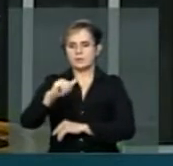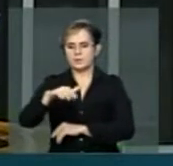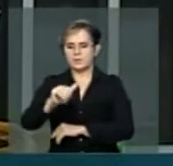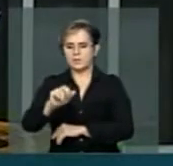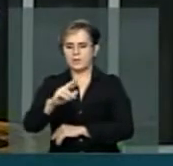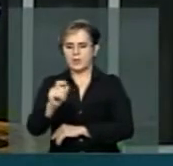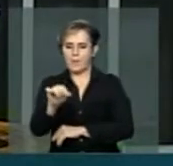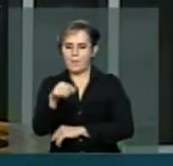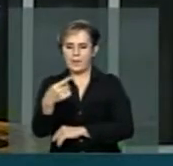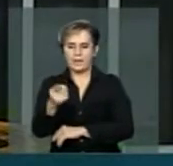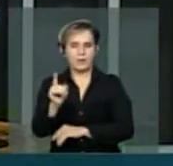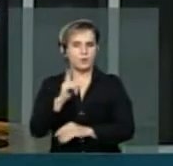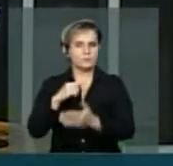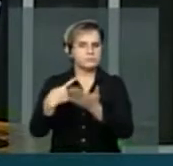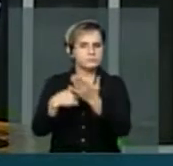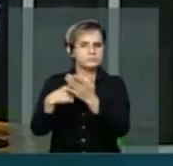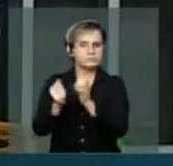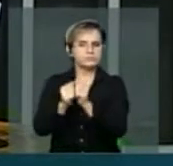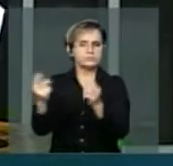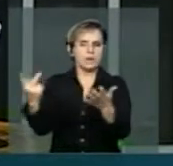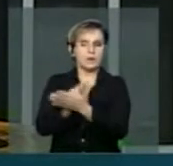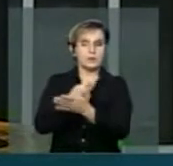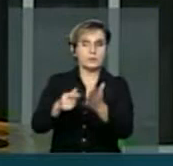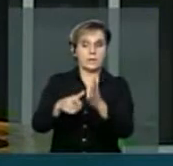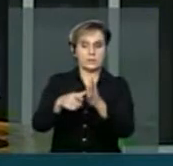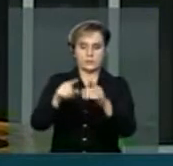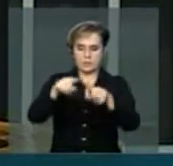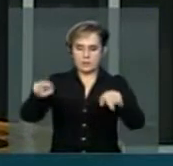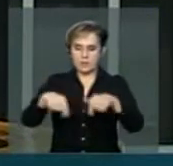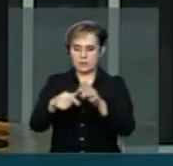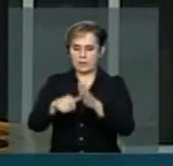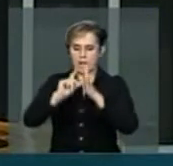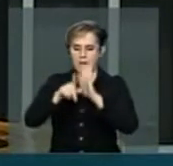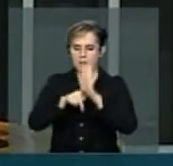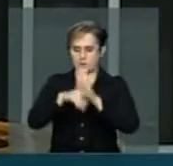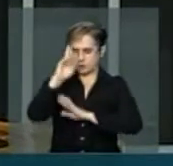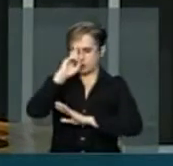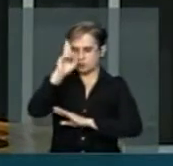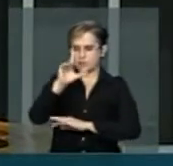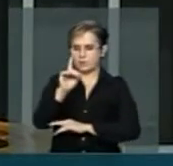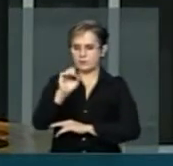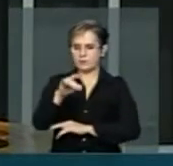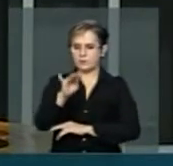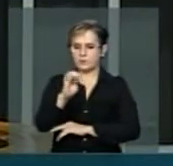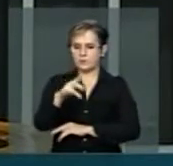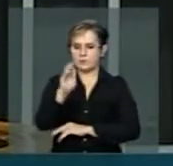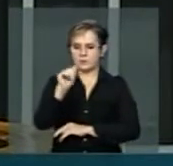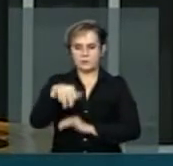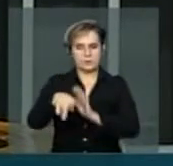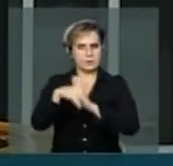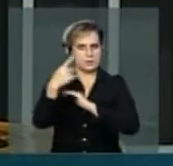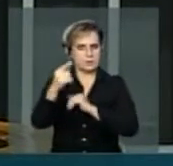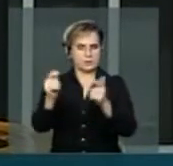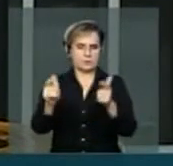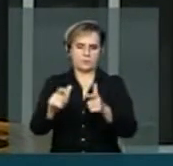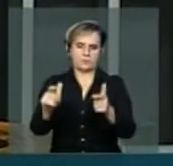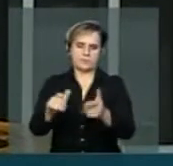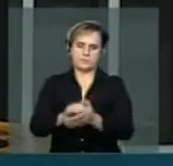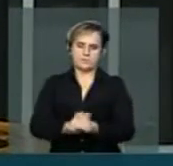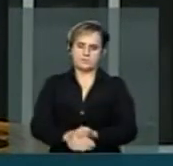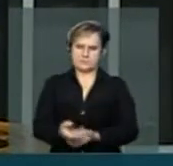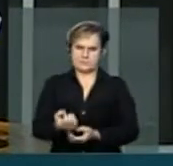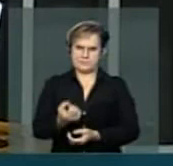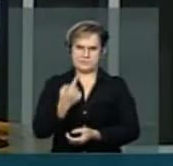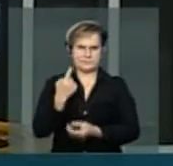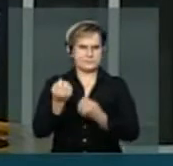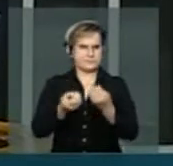acontecem até na antessala do chefe do DETRAN, naquela região, senhor presidente.